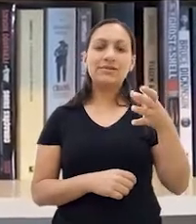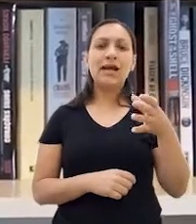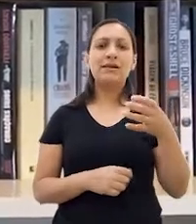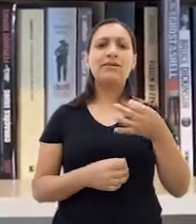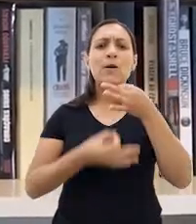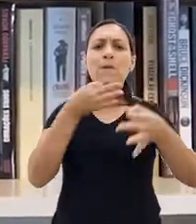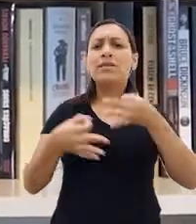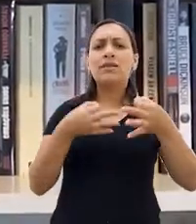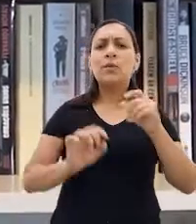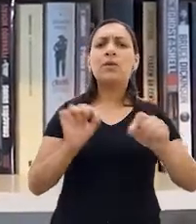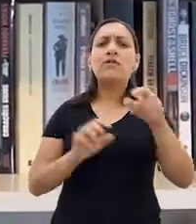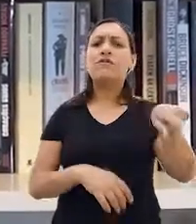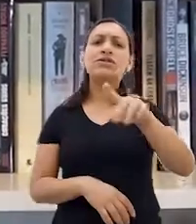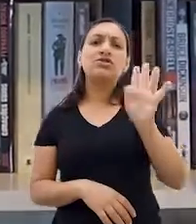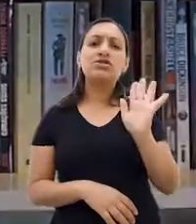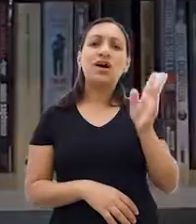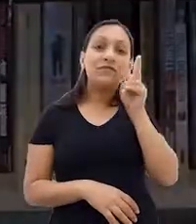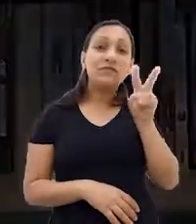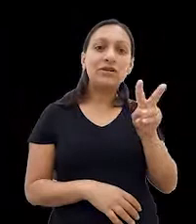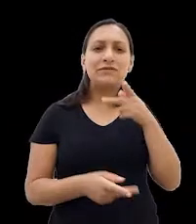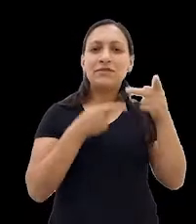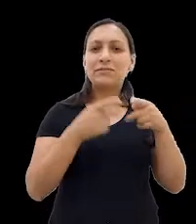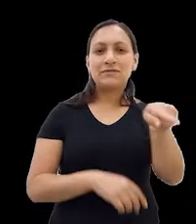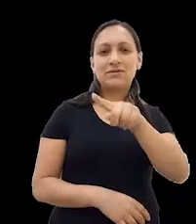ouviram? O que vocês já ouviram falar? Falou, gente. Um abração.